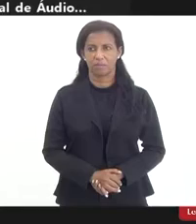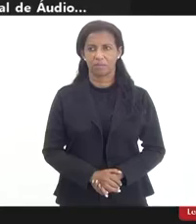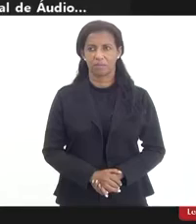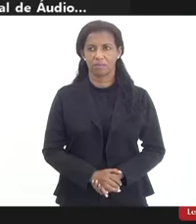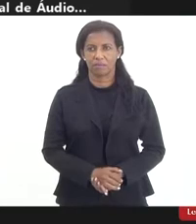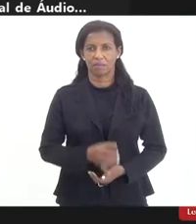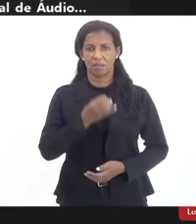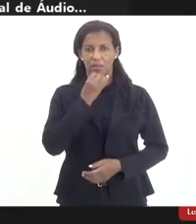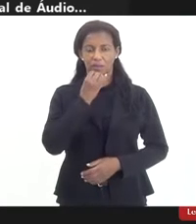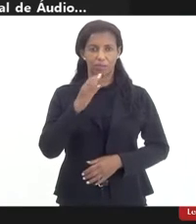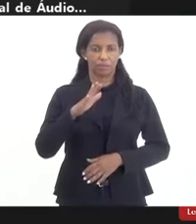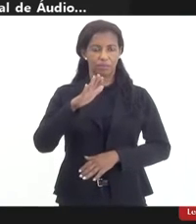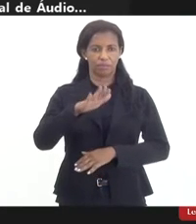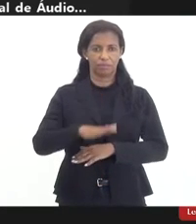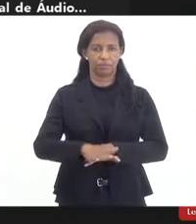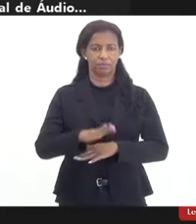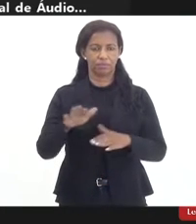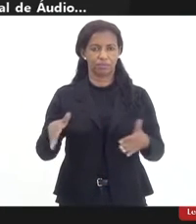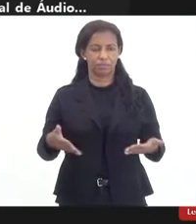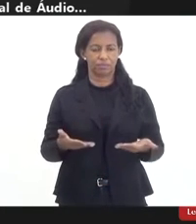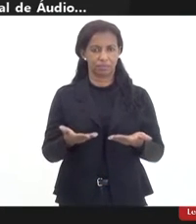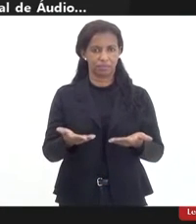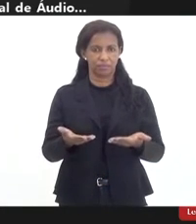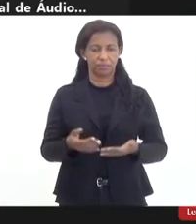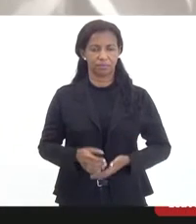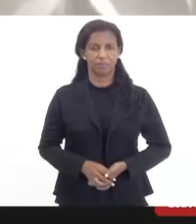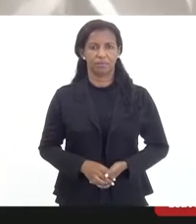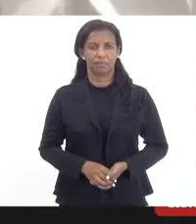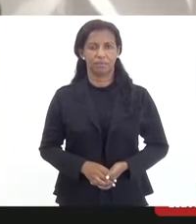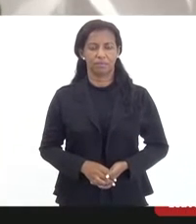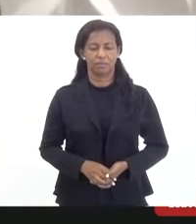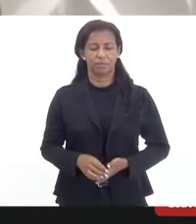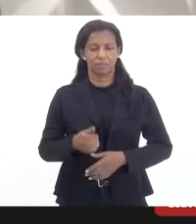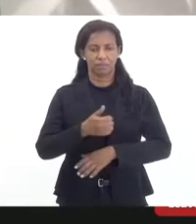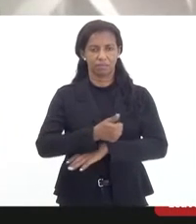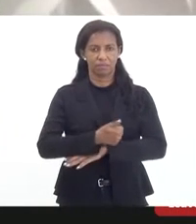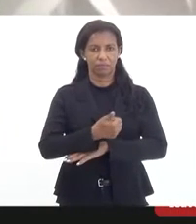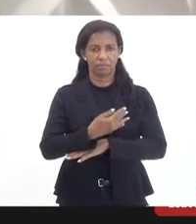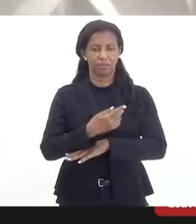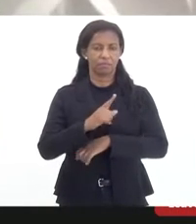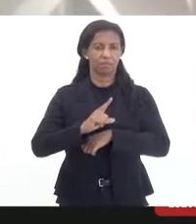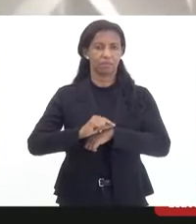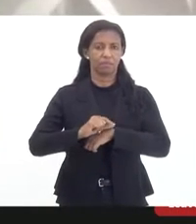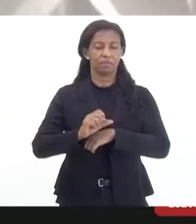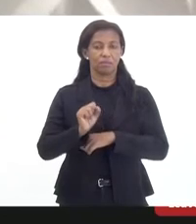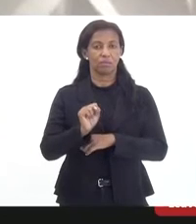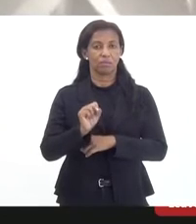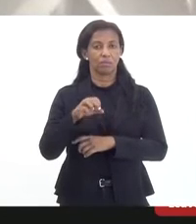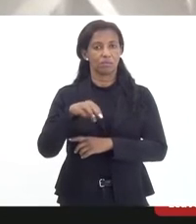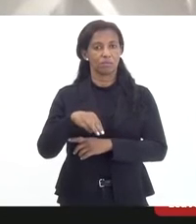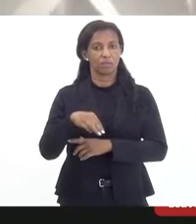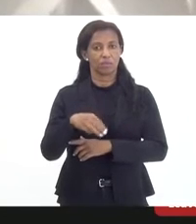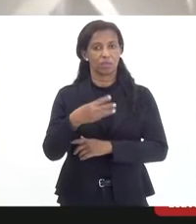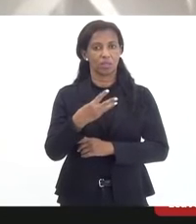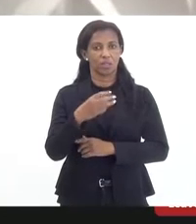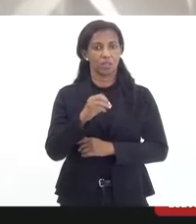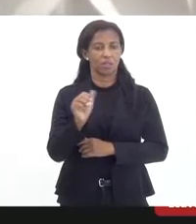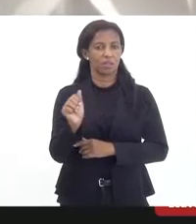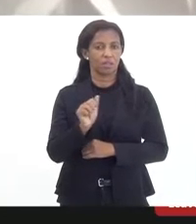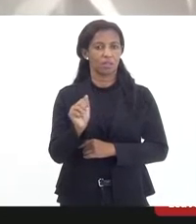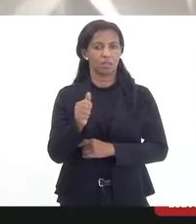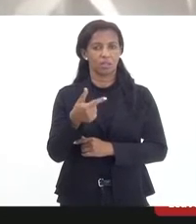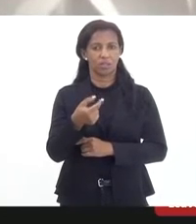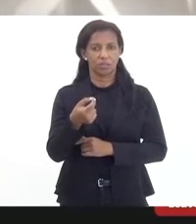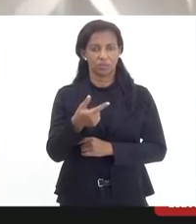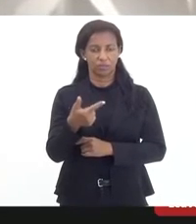Boa tarde a todas e todos. Às 14h08min do dia 30 de agosto